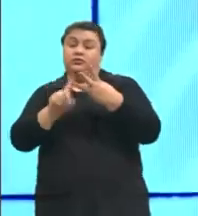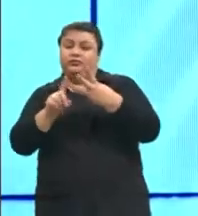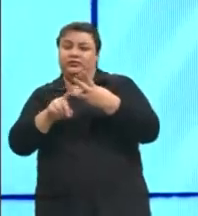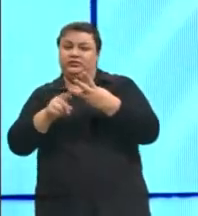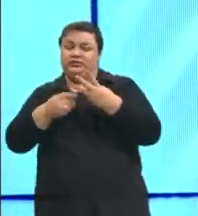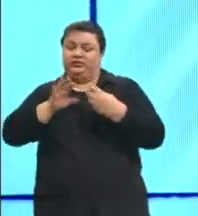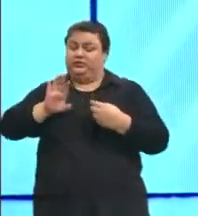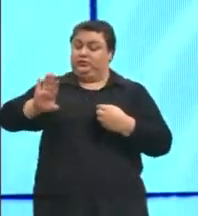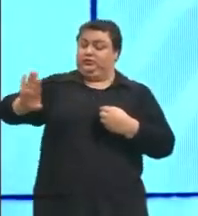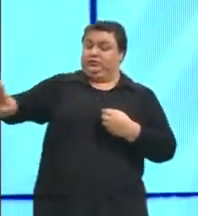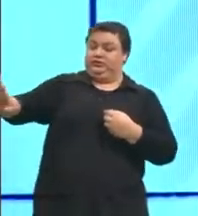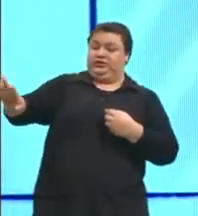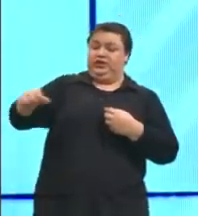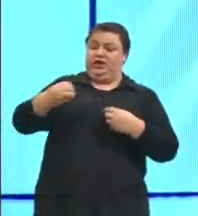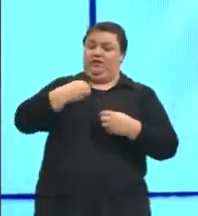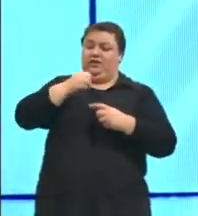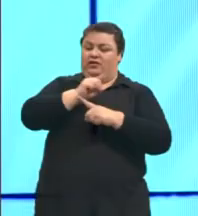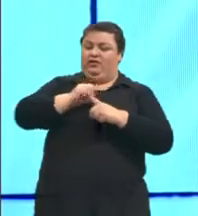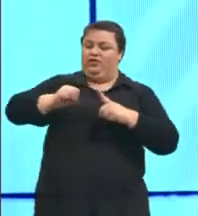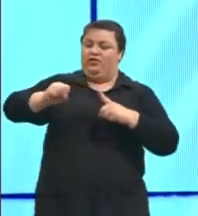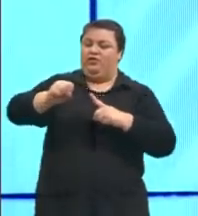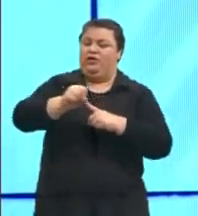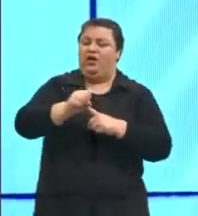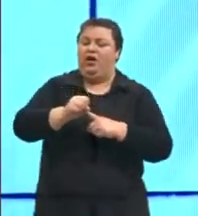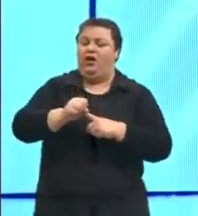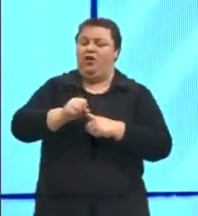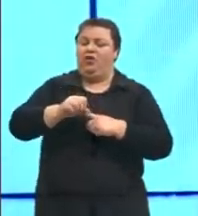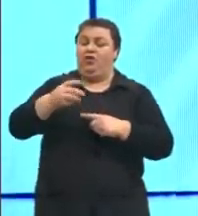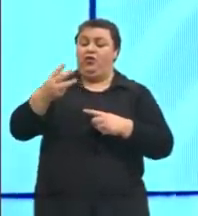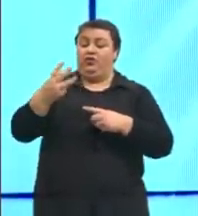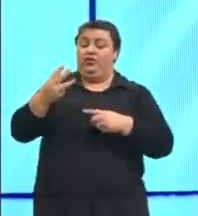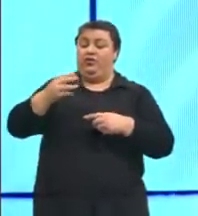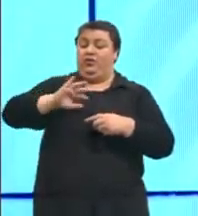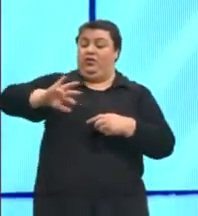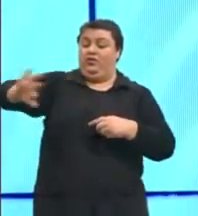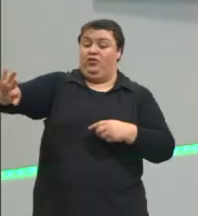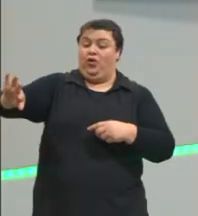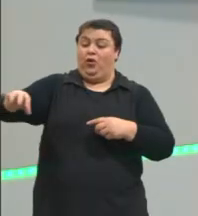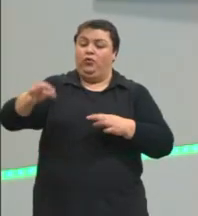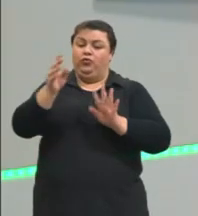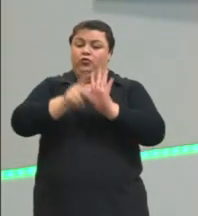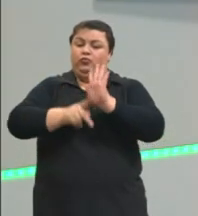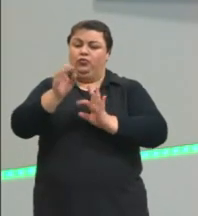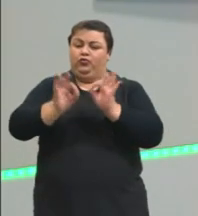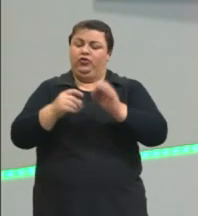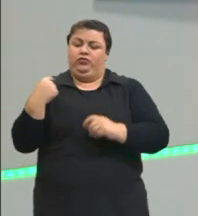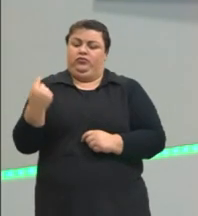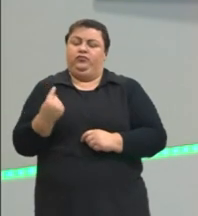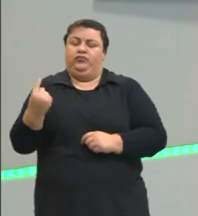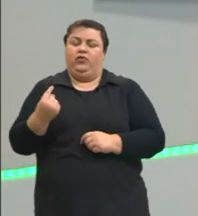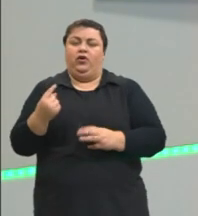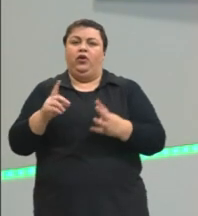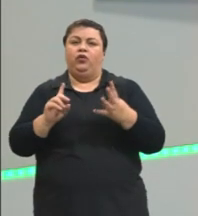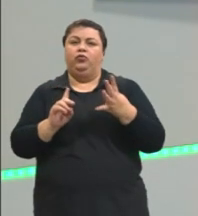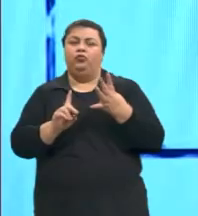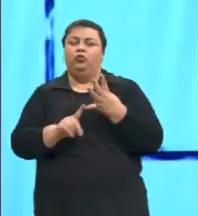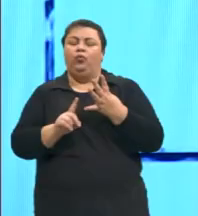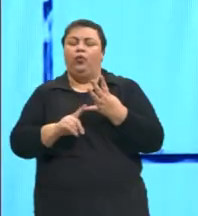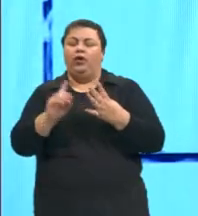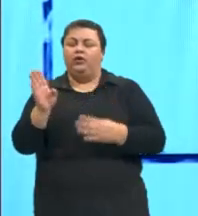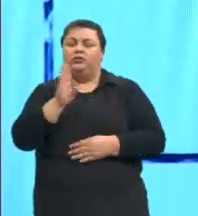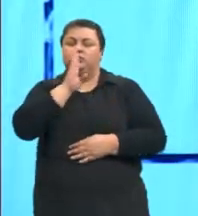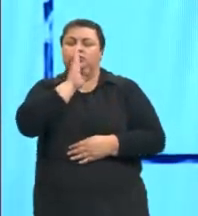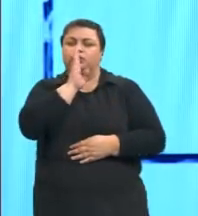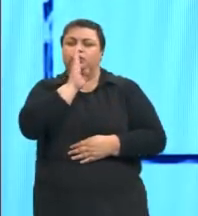social, renunciarei aos projetos individualistas. no quarto ela aparece sem falar nada,